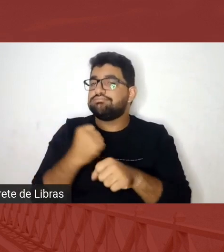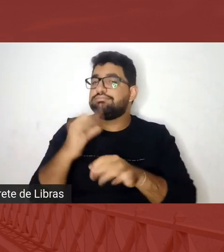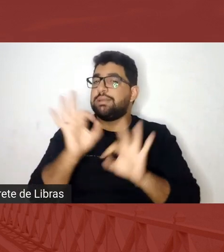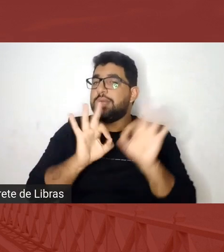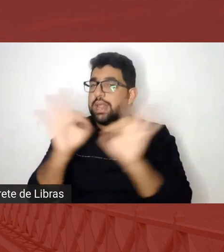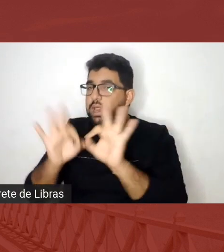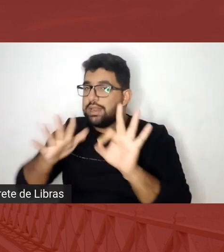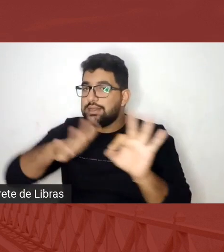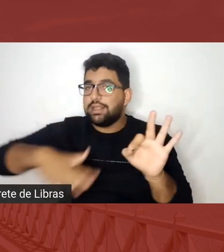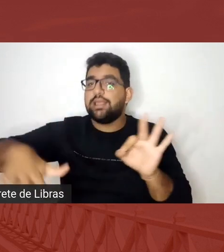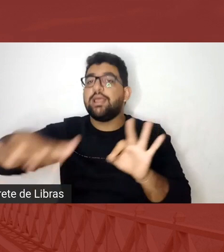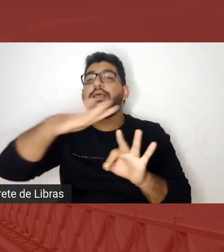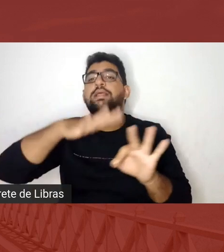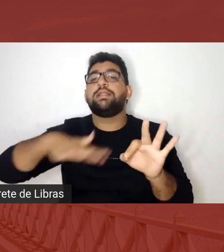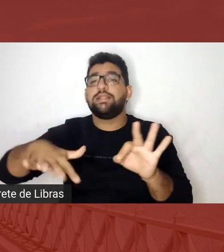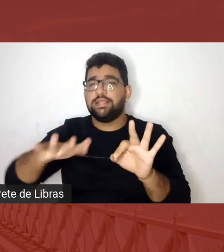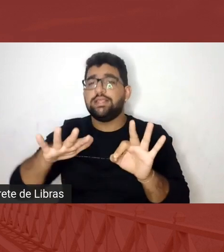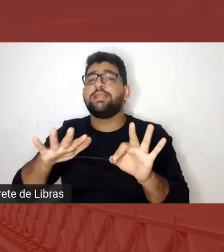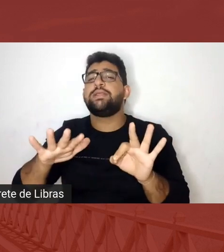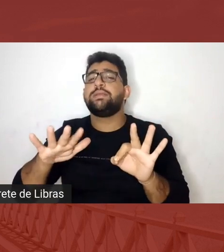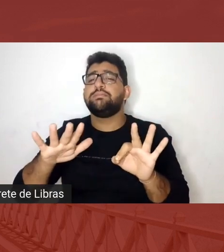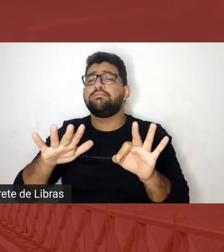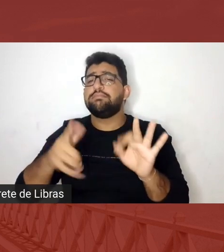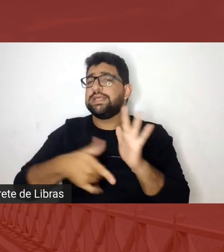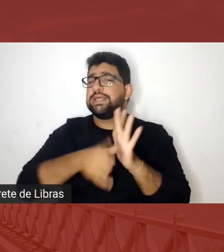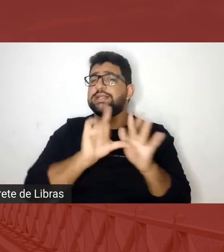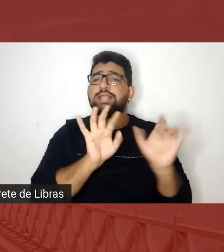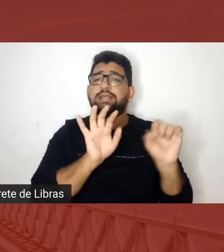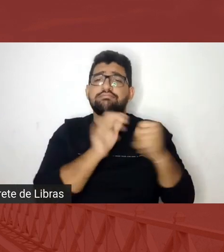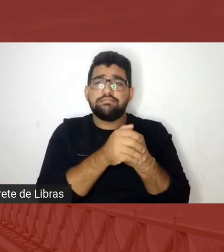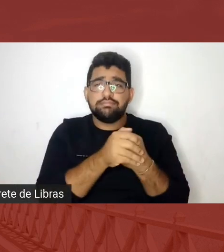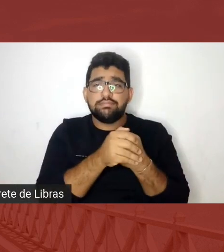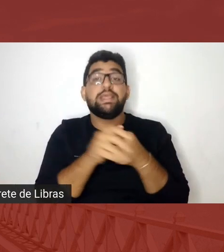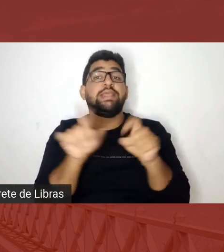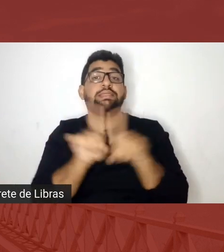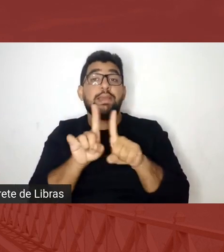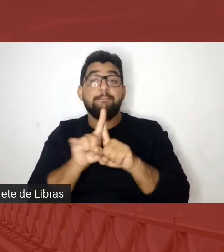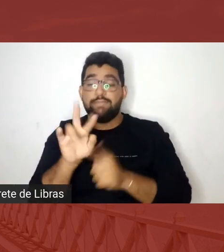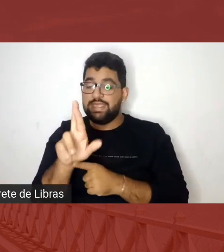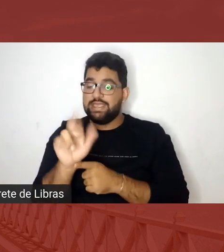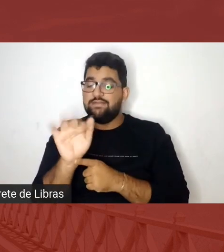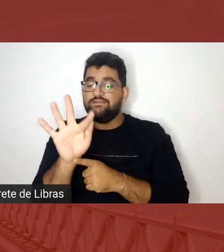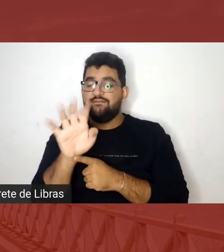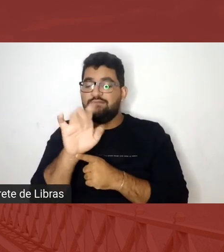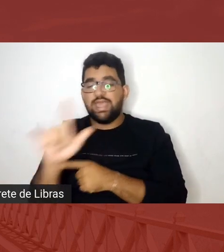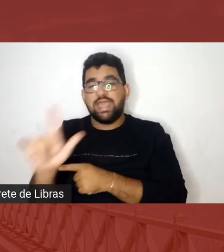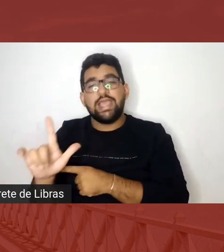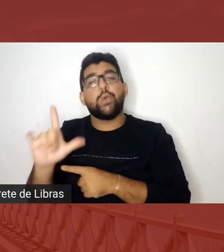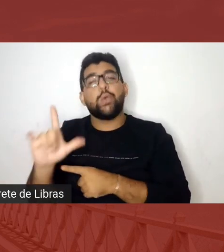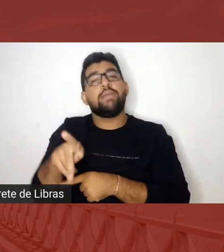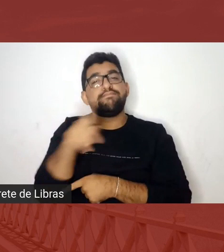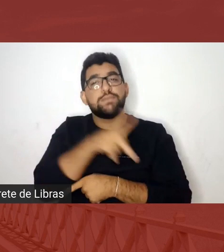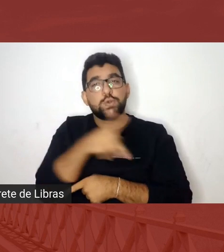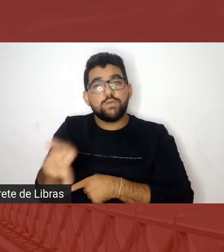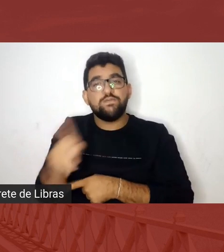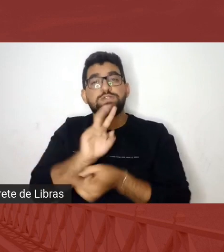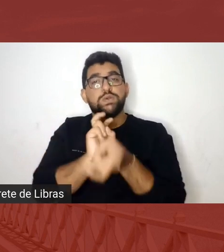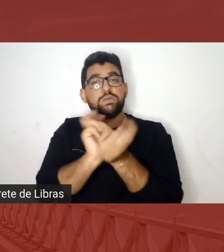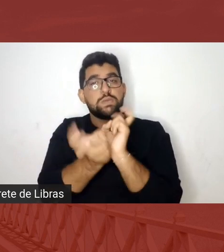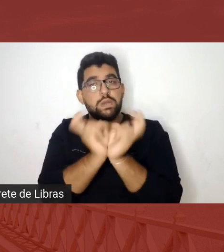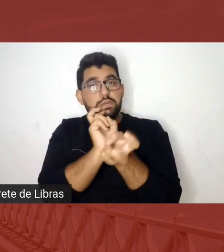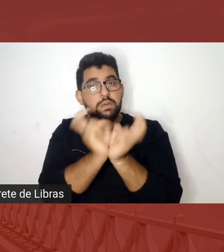existia, mas que passa a ser reconhecido. E o Rafael Sá, que é professor de capoeira, mas que também é, está